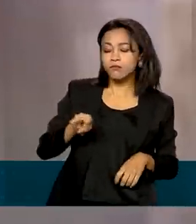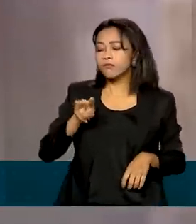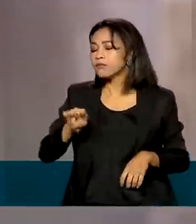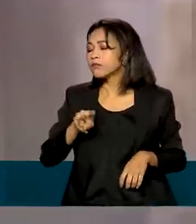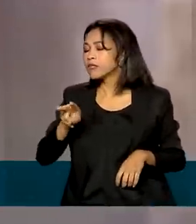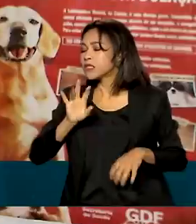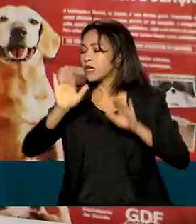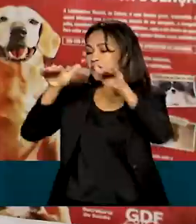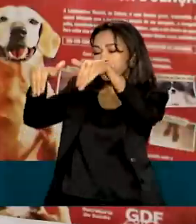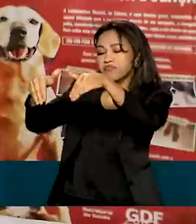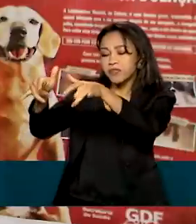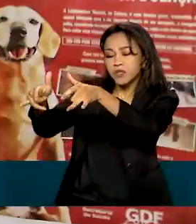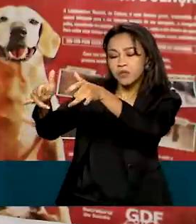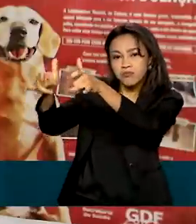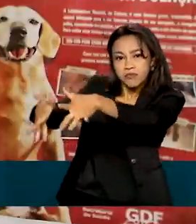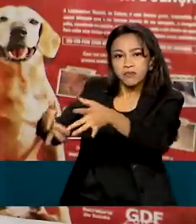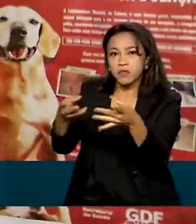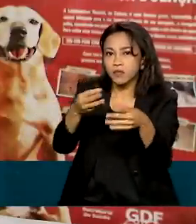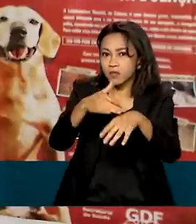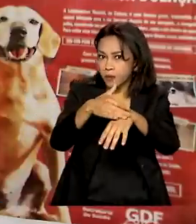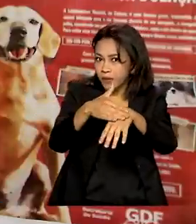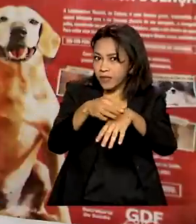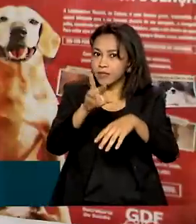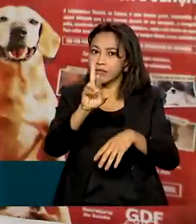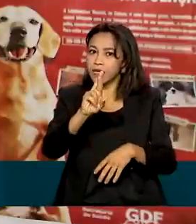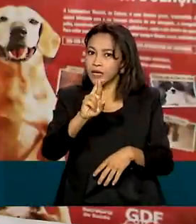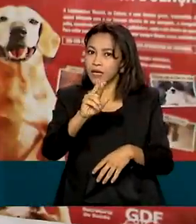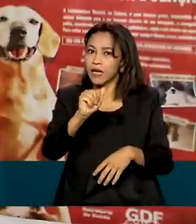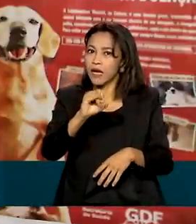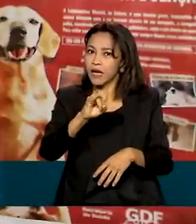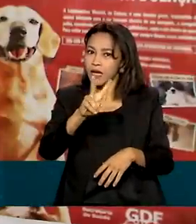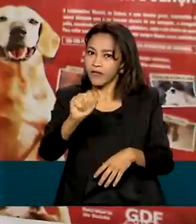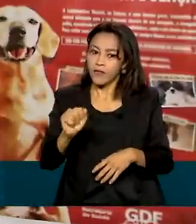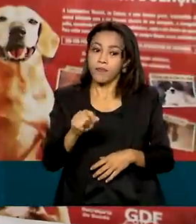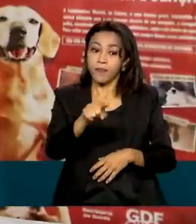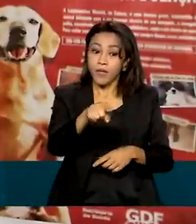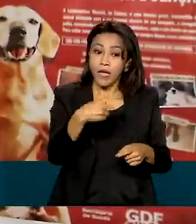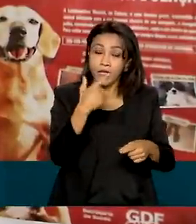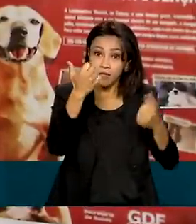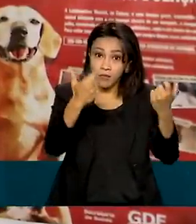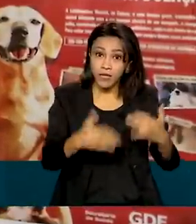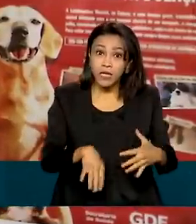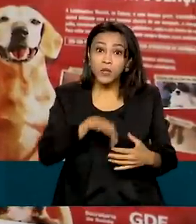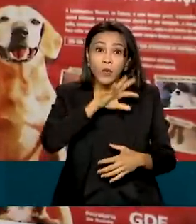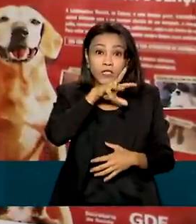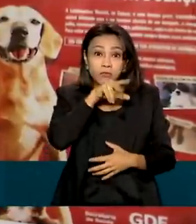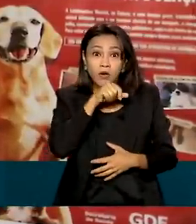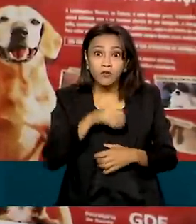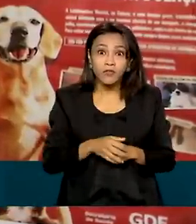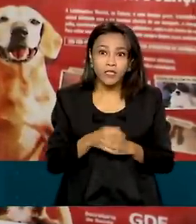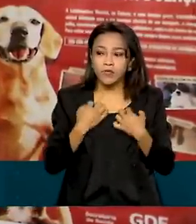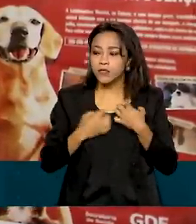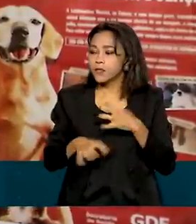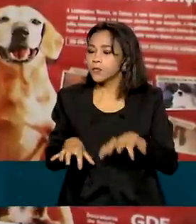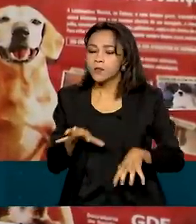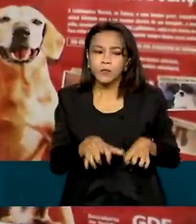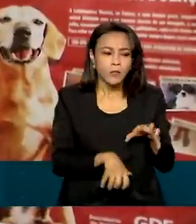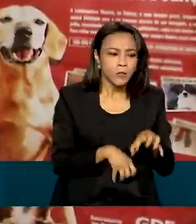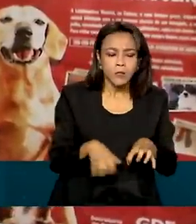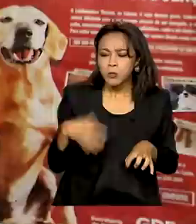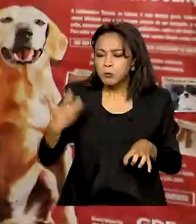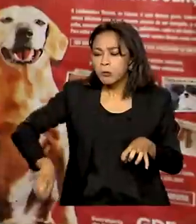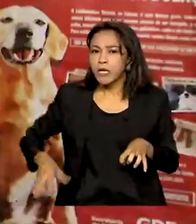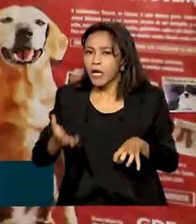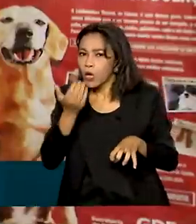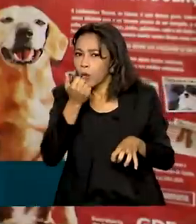ela não tem raiva. O animal fica inquieto. Muitas das vezes ele muda até o latido. Ele deixa de comer e de beber